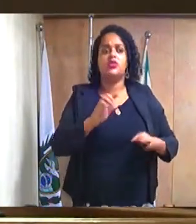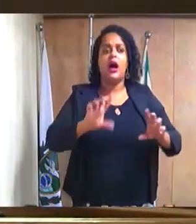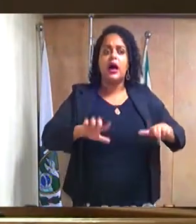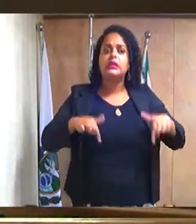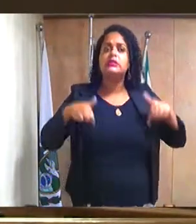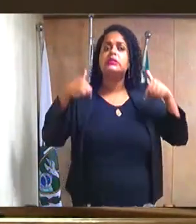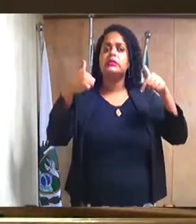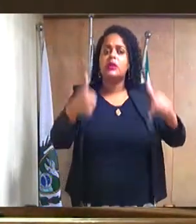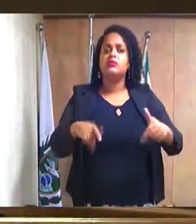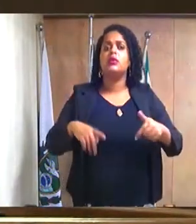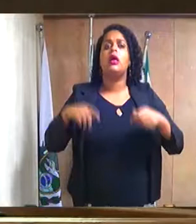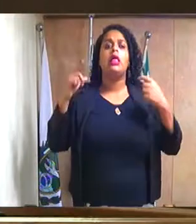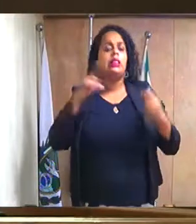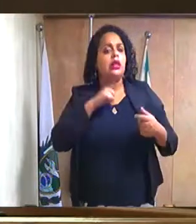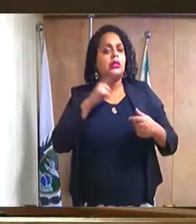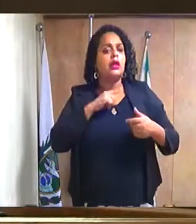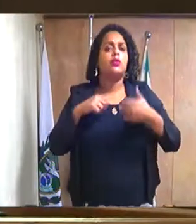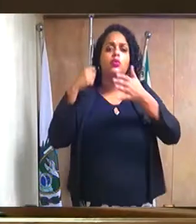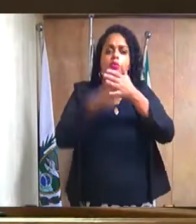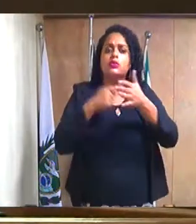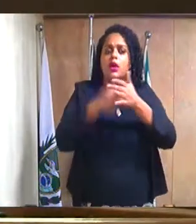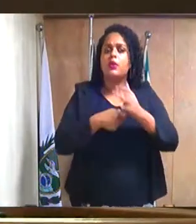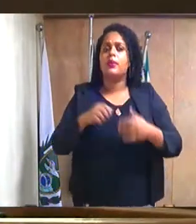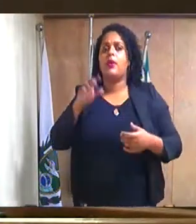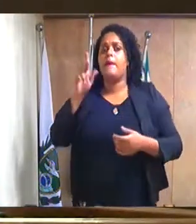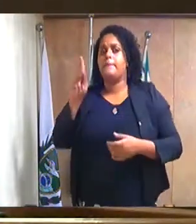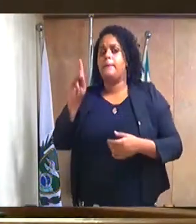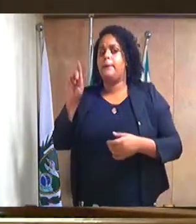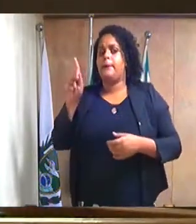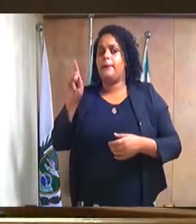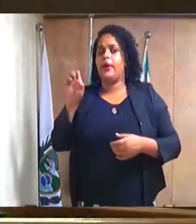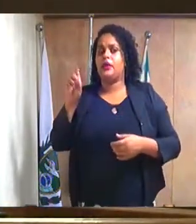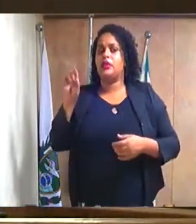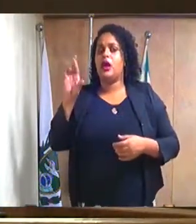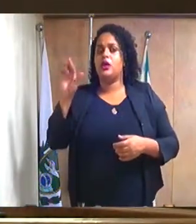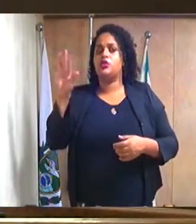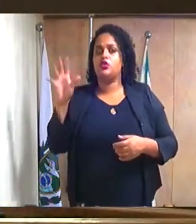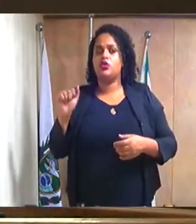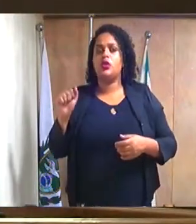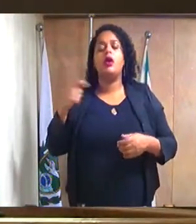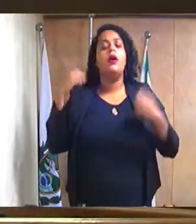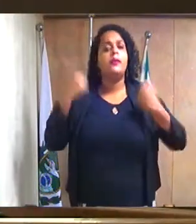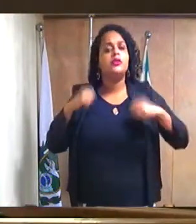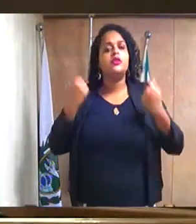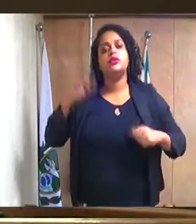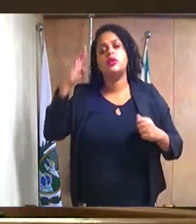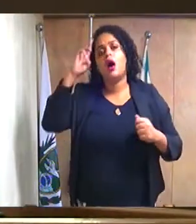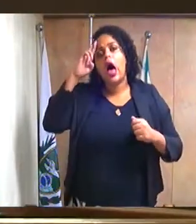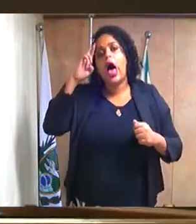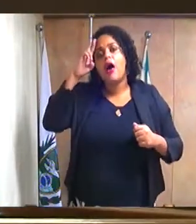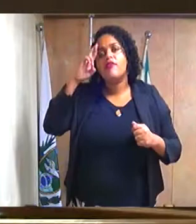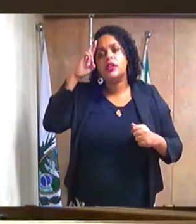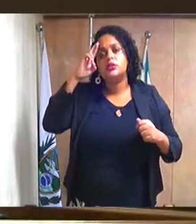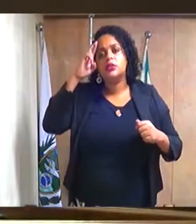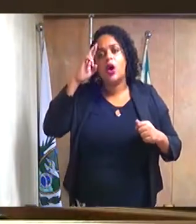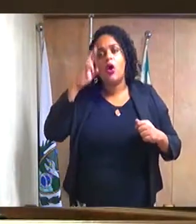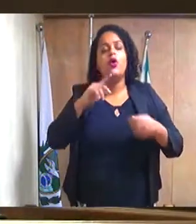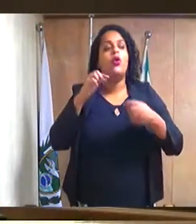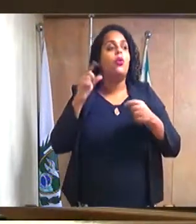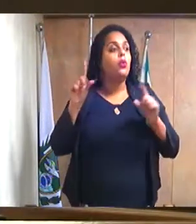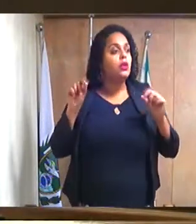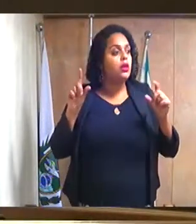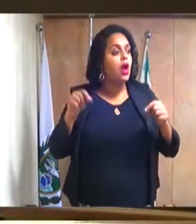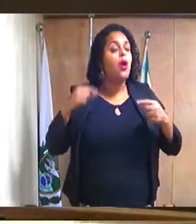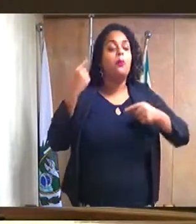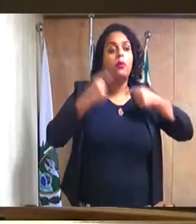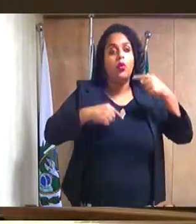pois ele estava lutando pela questão do pedágio. E eu faço uma reflexão. O político, ele sempre vai